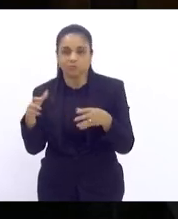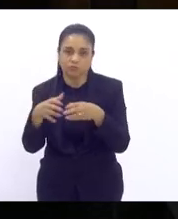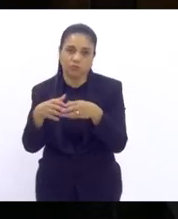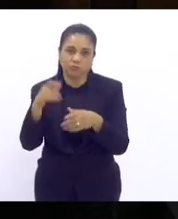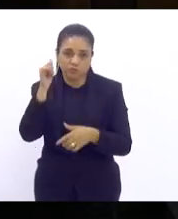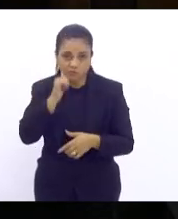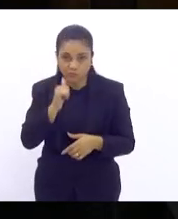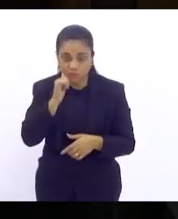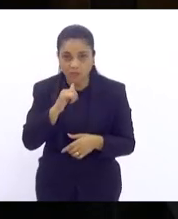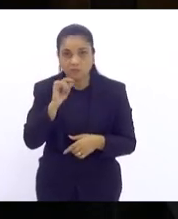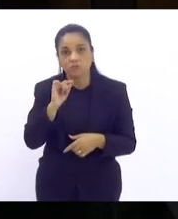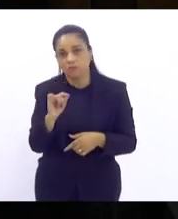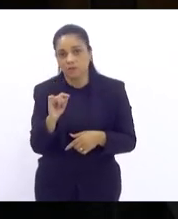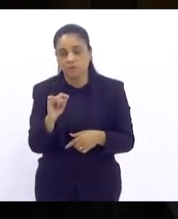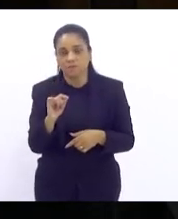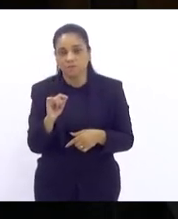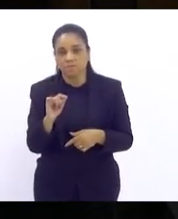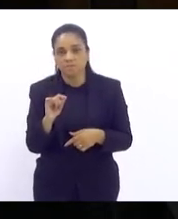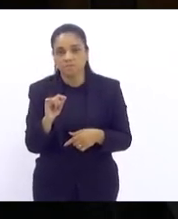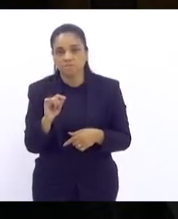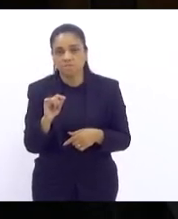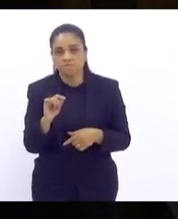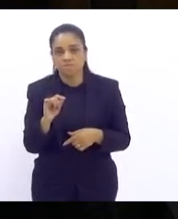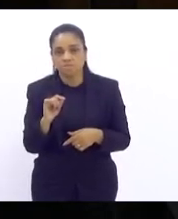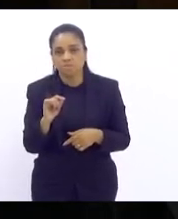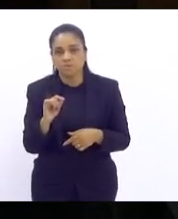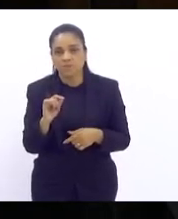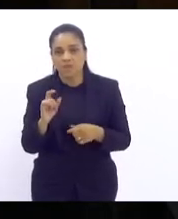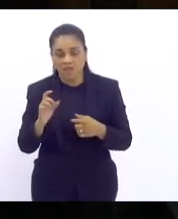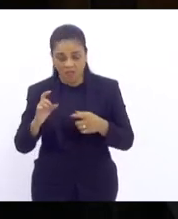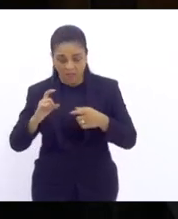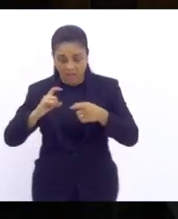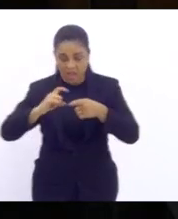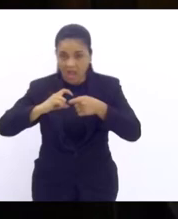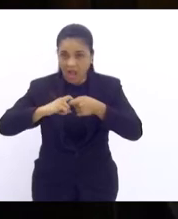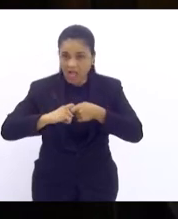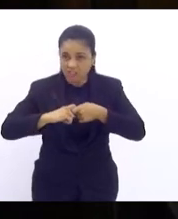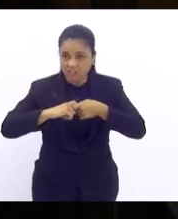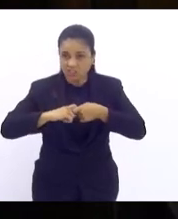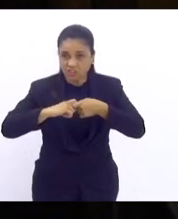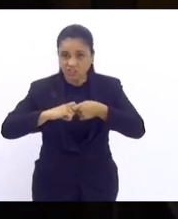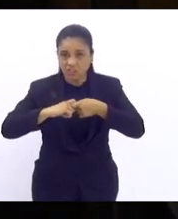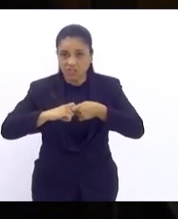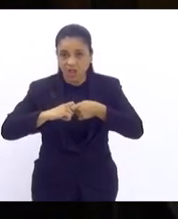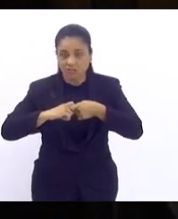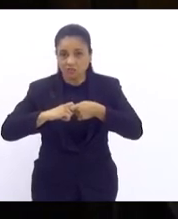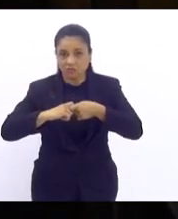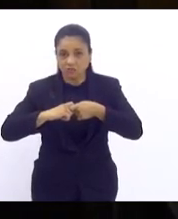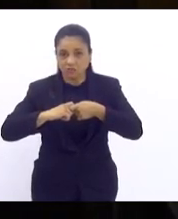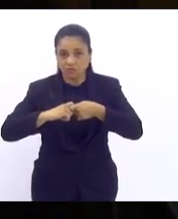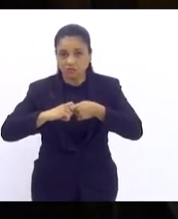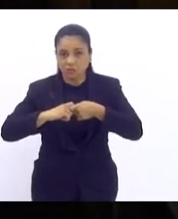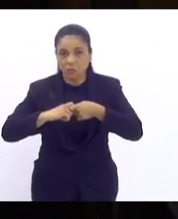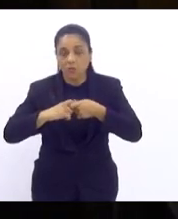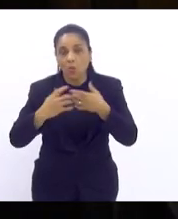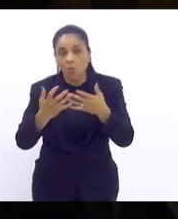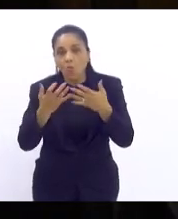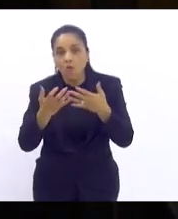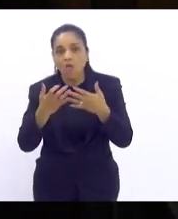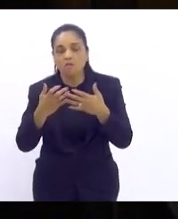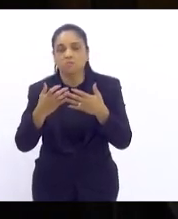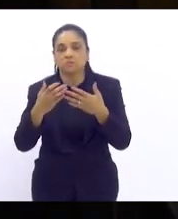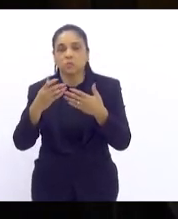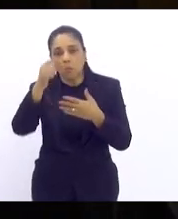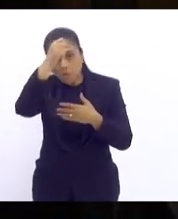se colocando cadeados cadeados presos porque ela quer ser atendida pelo